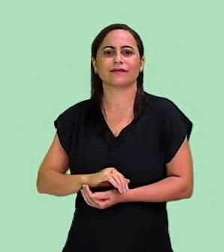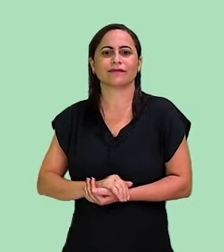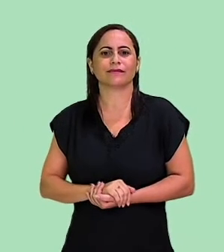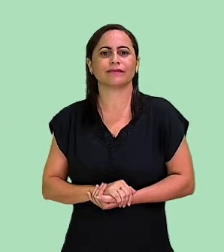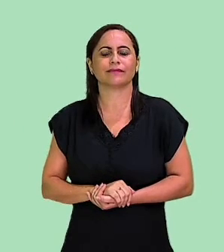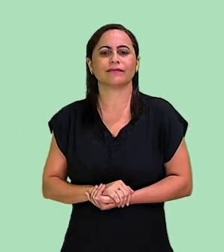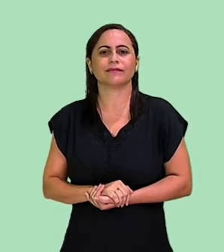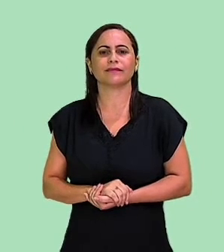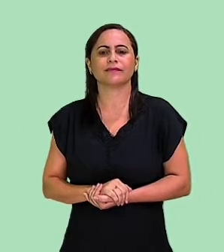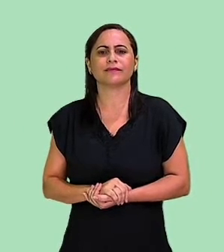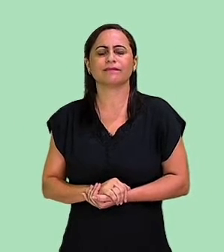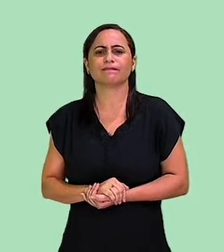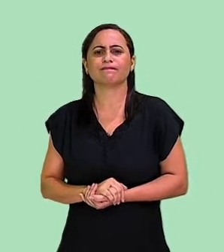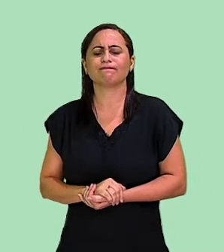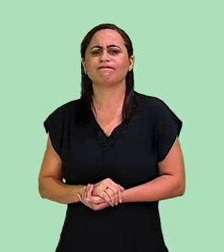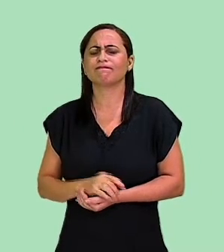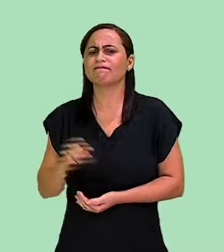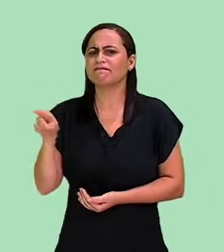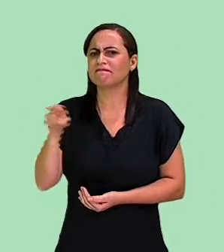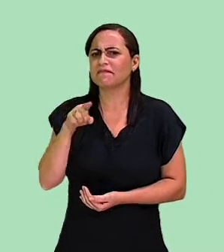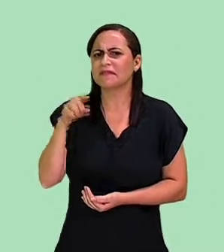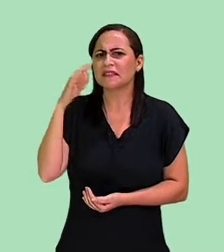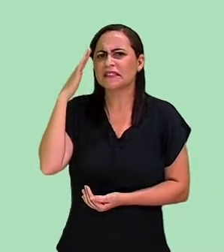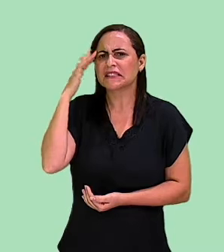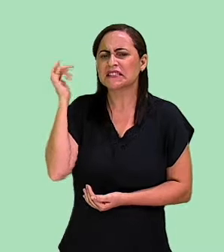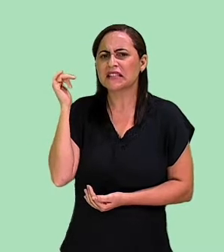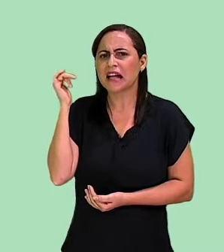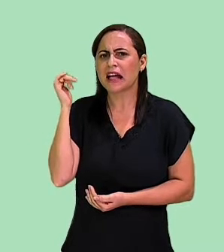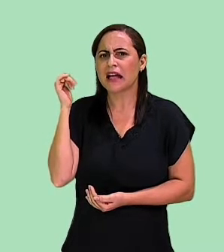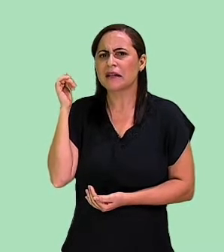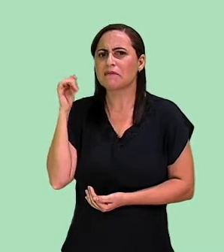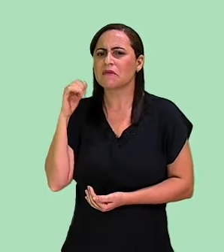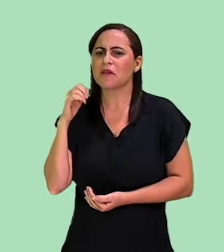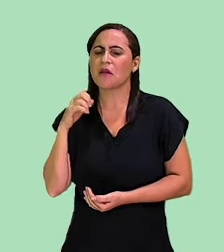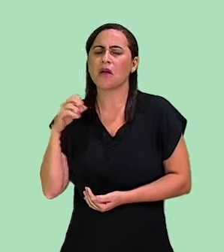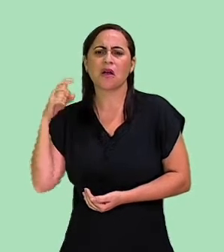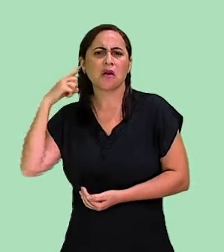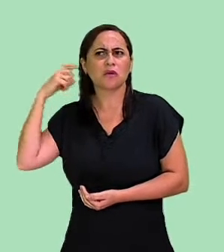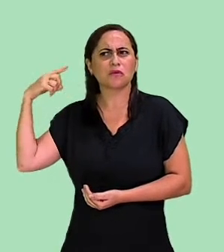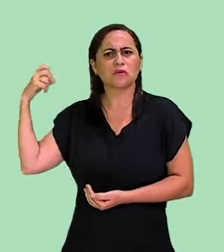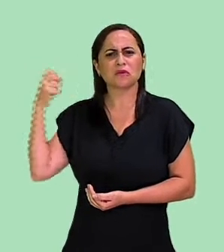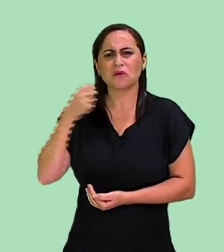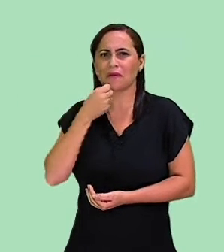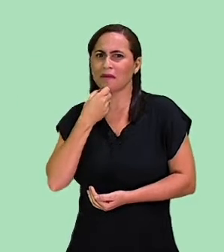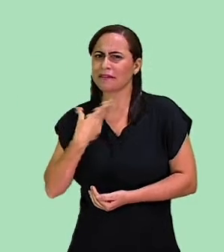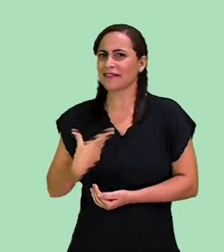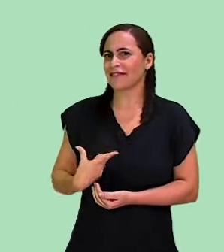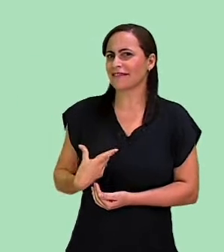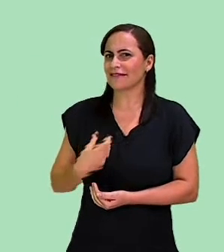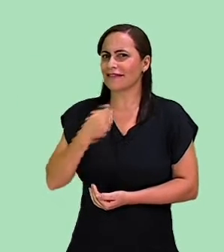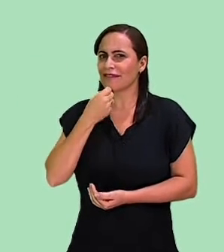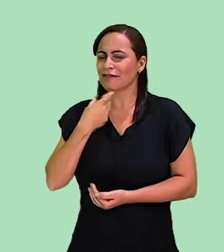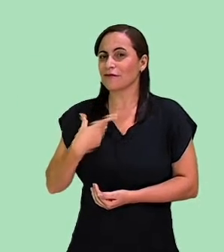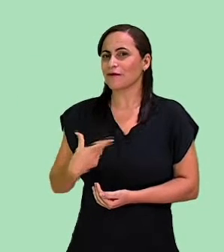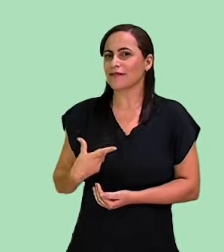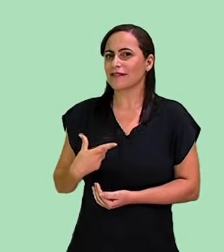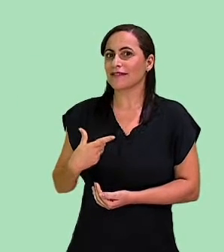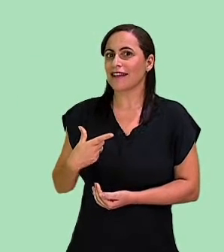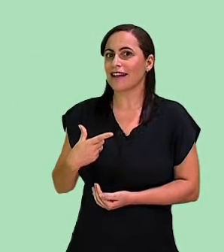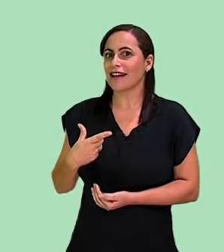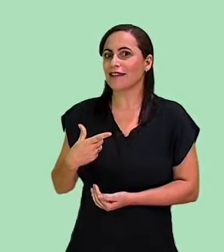E aí? Quem de casa sabe que som é esse? Este som é quando estamos